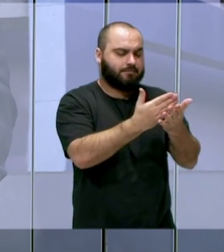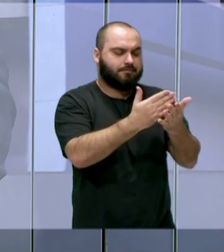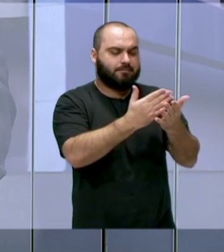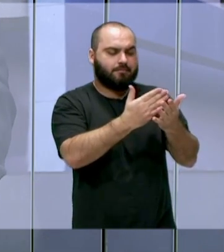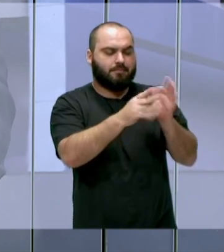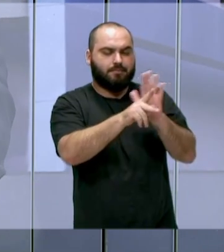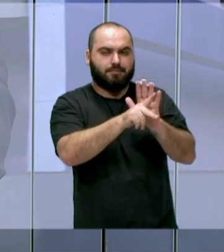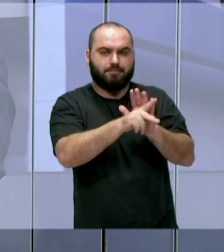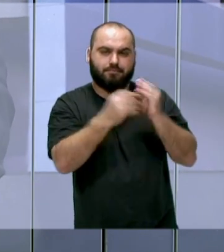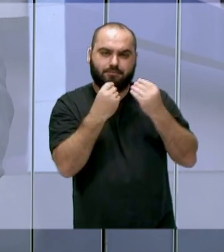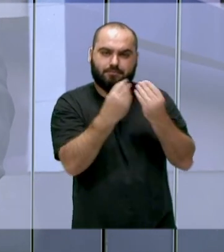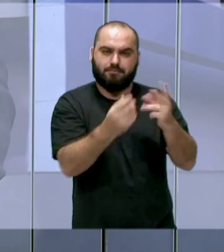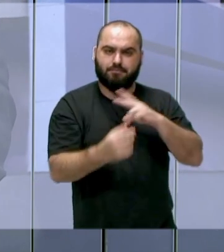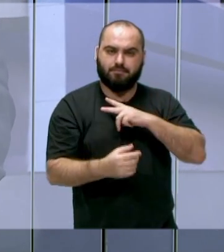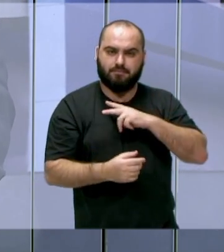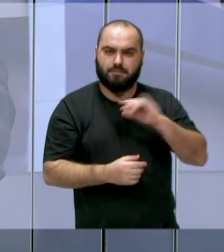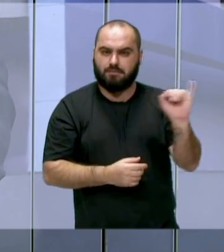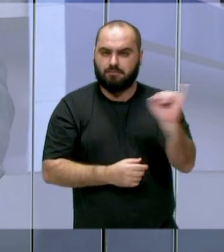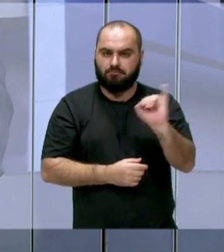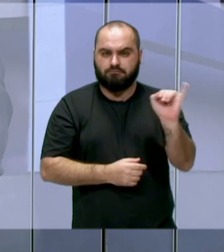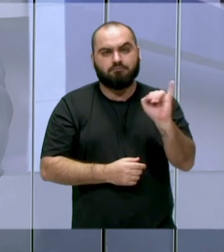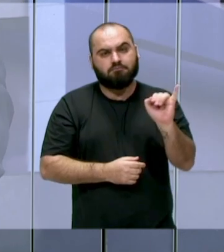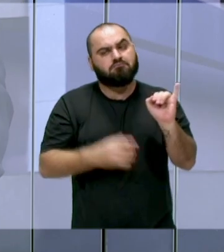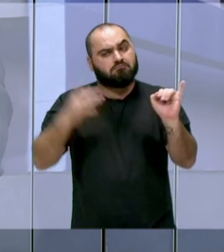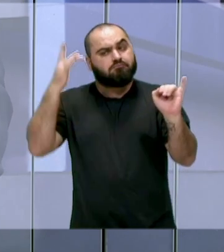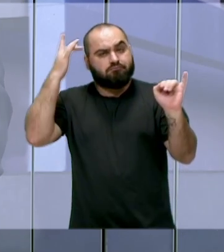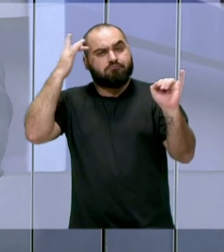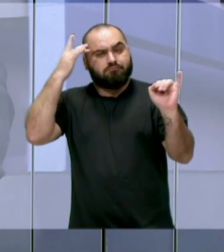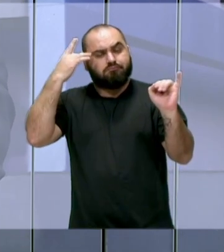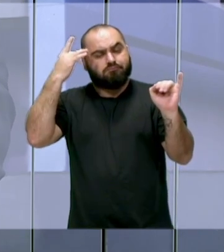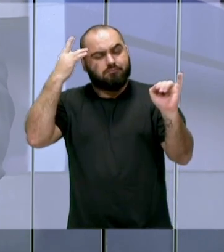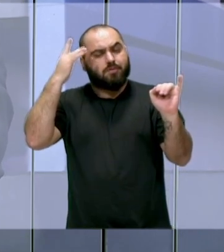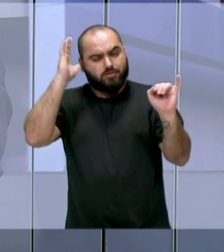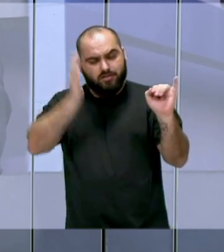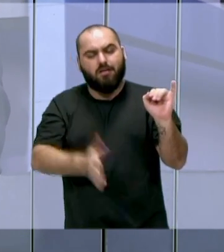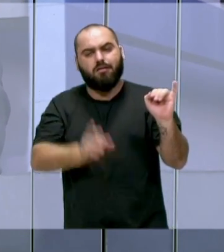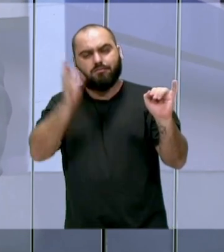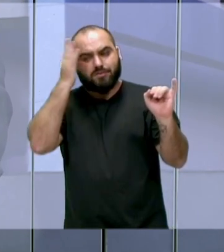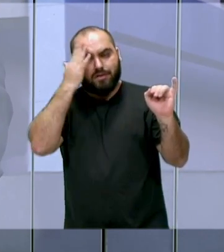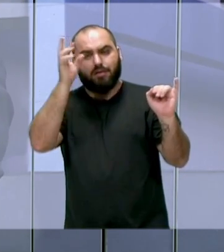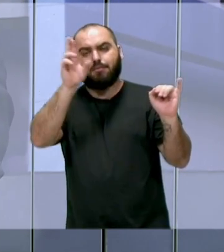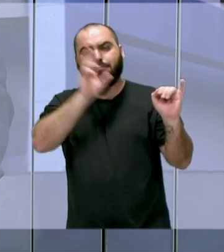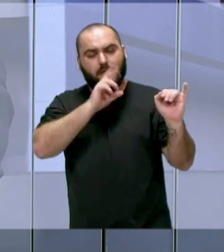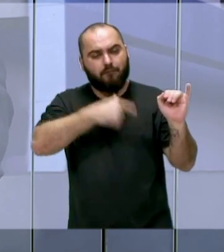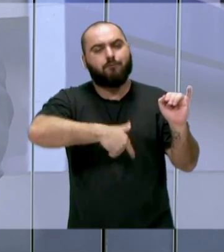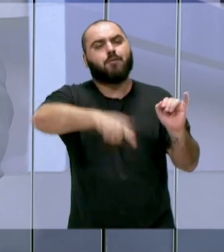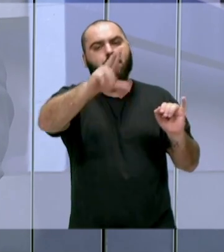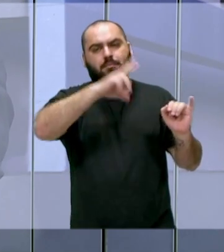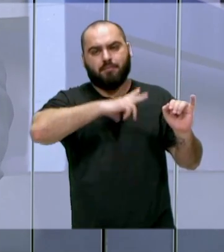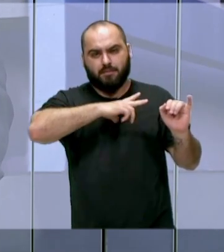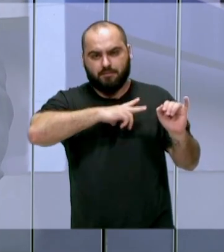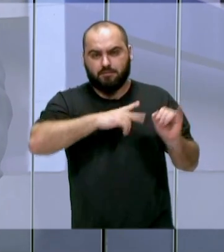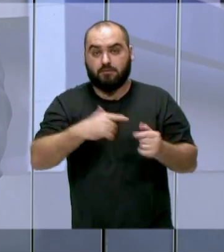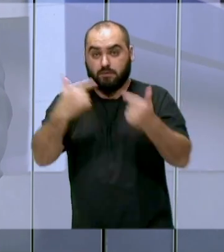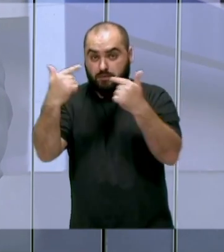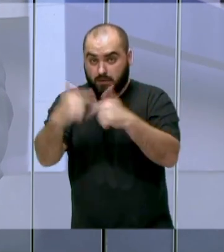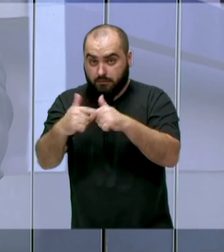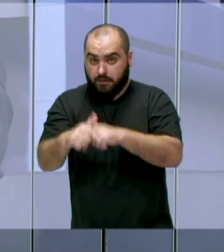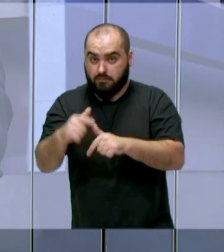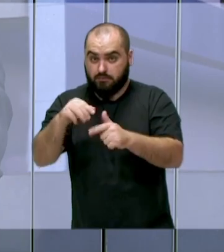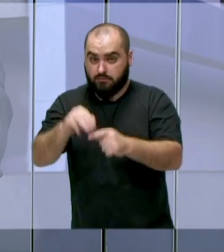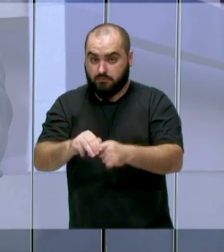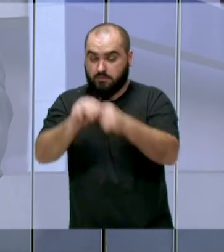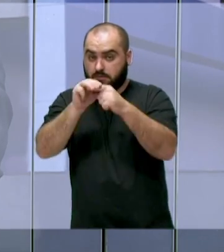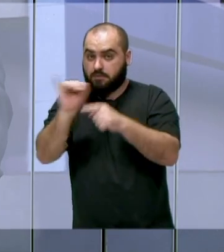que ao meu ver já está sacramentado, vai ser privatizado. Tem o esforço do Executivo Municipal em manter a